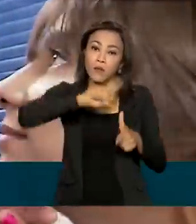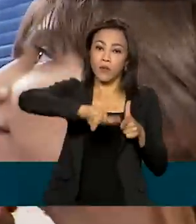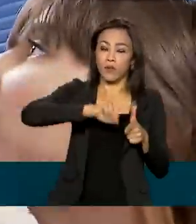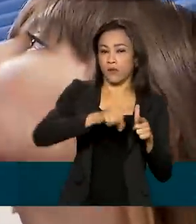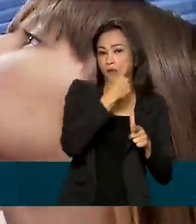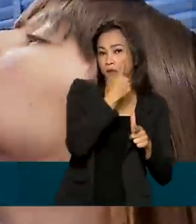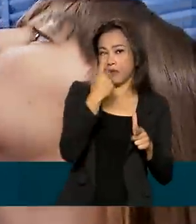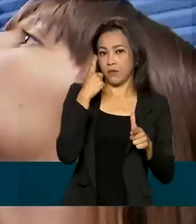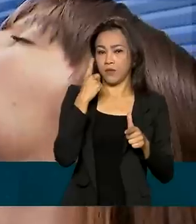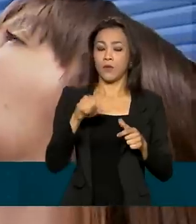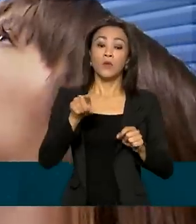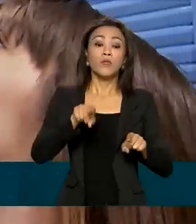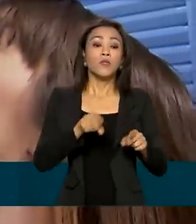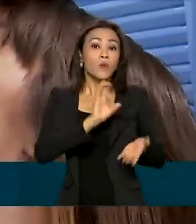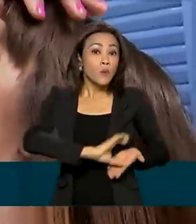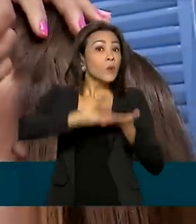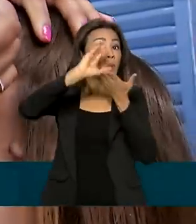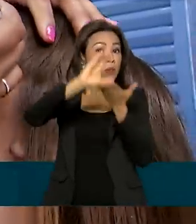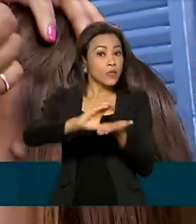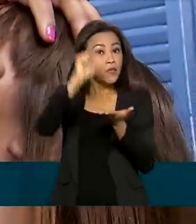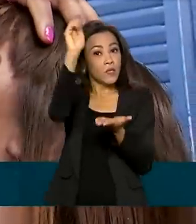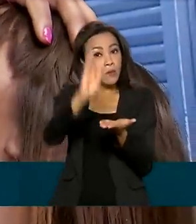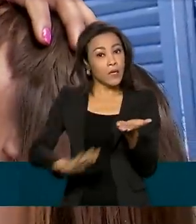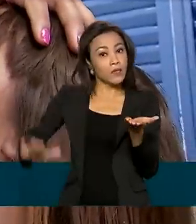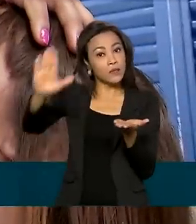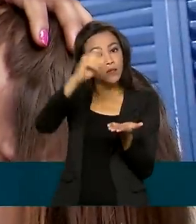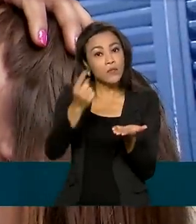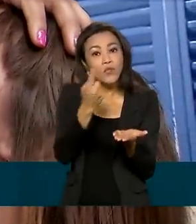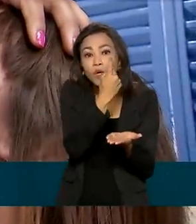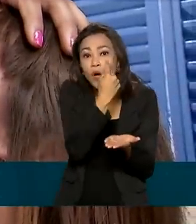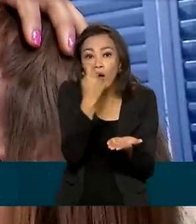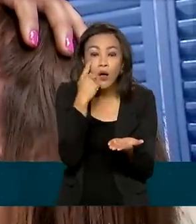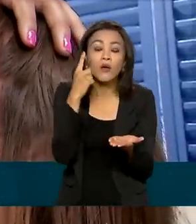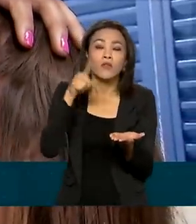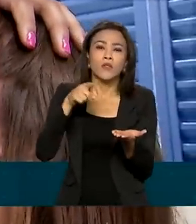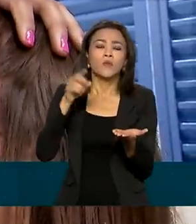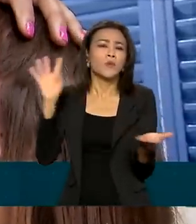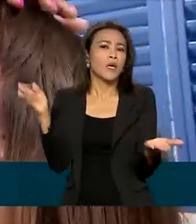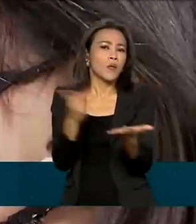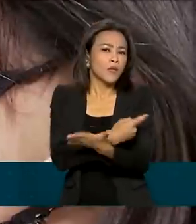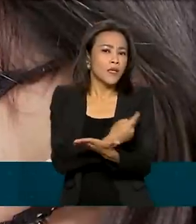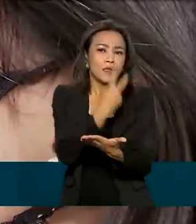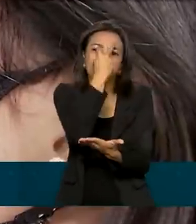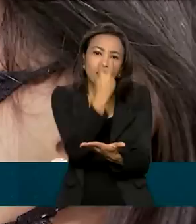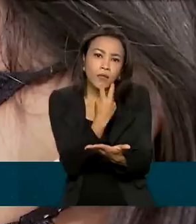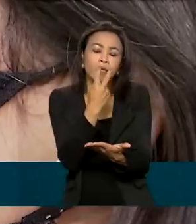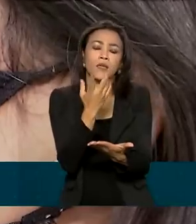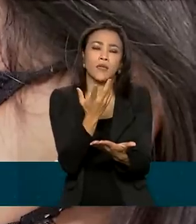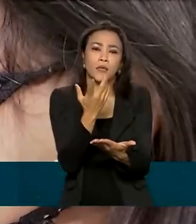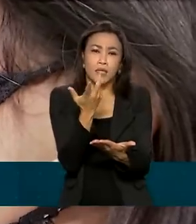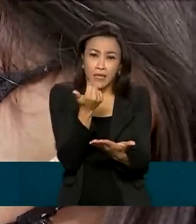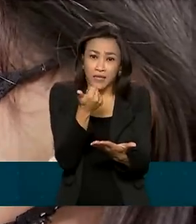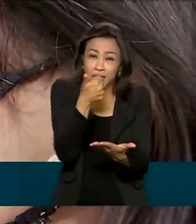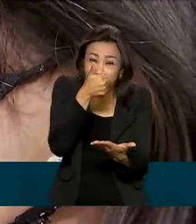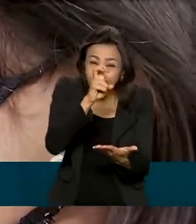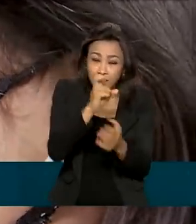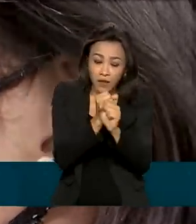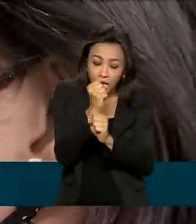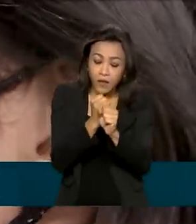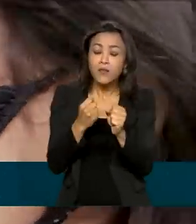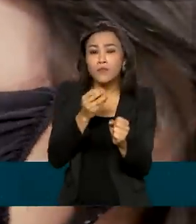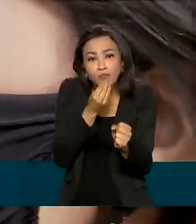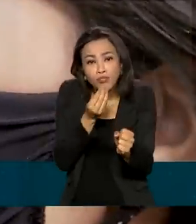Segundo o Conselho Brasileiro de Oftomologia, metade dos casos mundiais de cegueira, em menos de 15 anos,